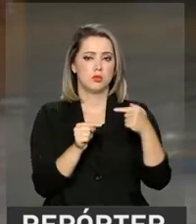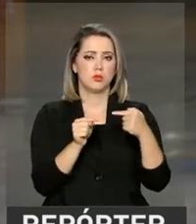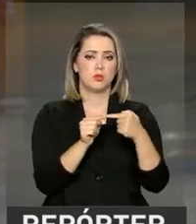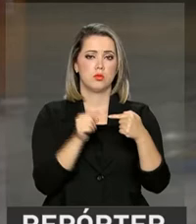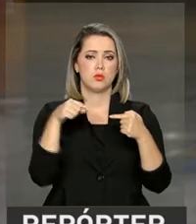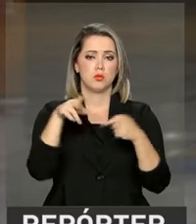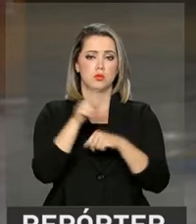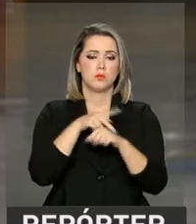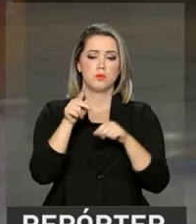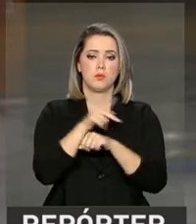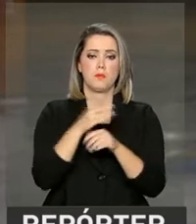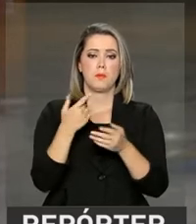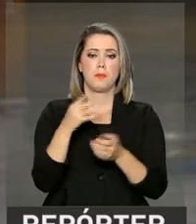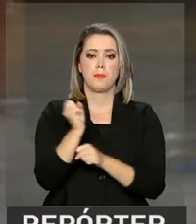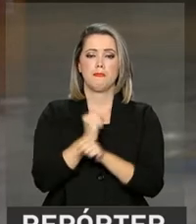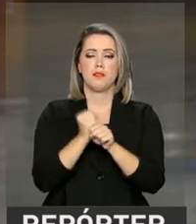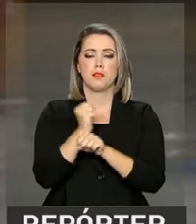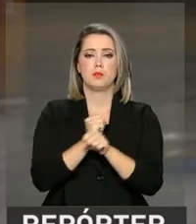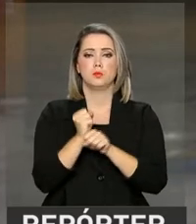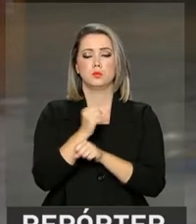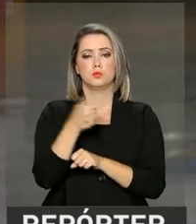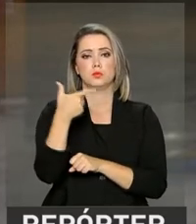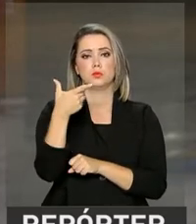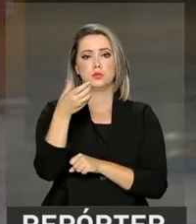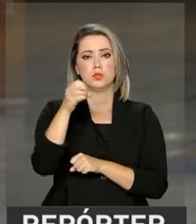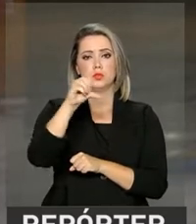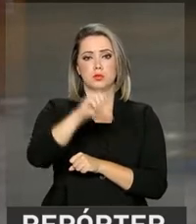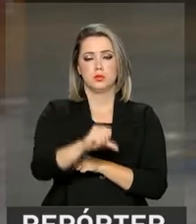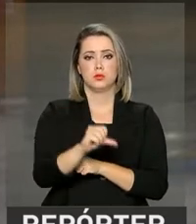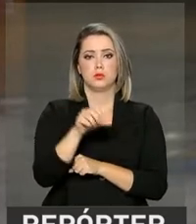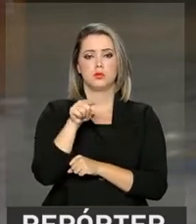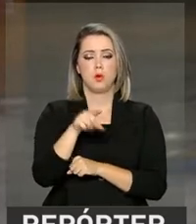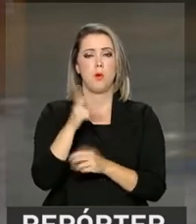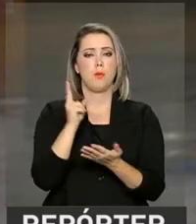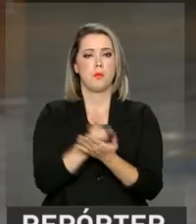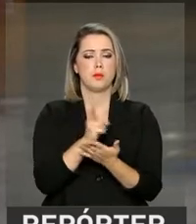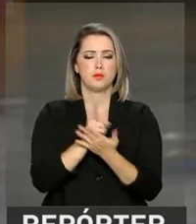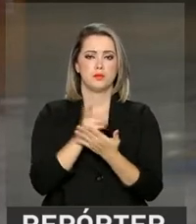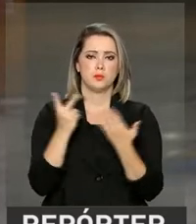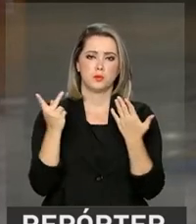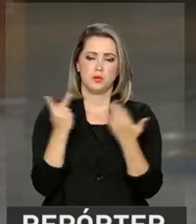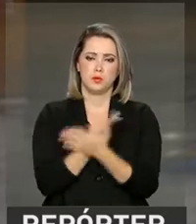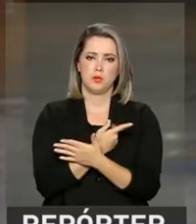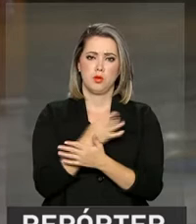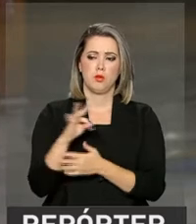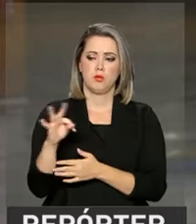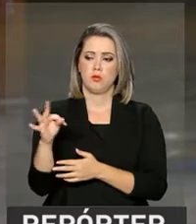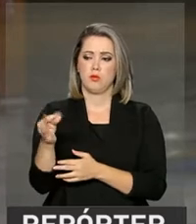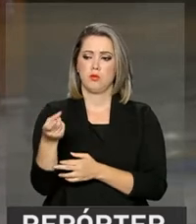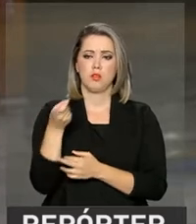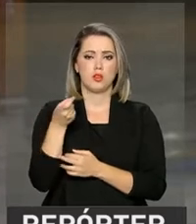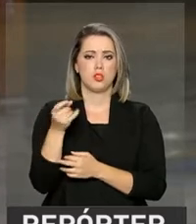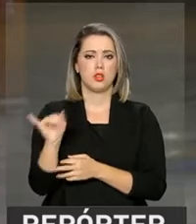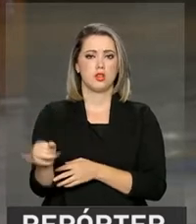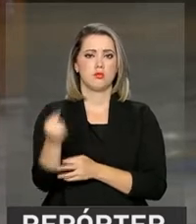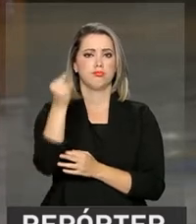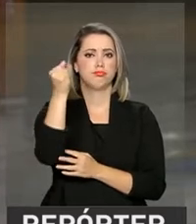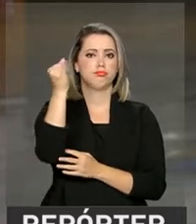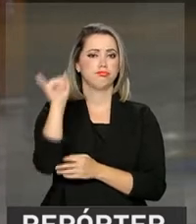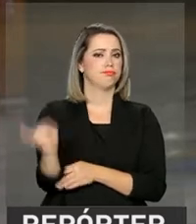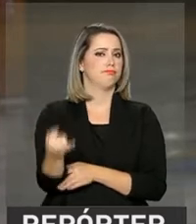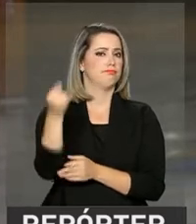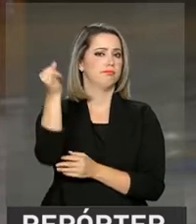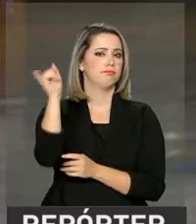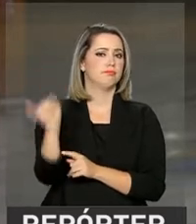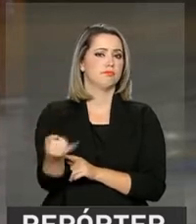no país foi em 2009. O mesmo está ocorrendo em relação à taxa de juros. Nesta edição do